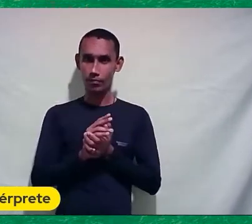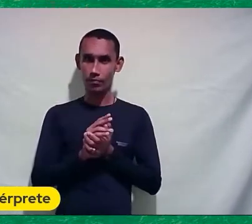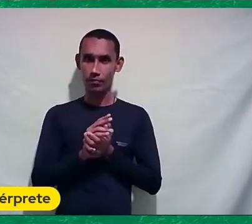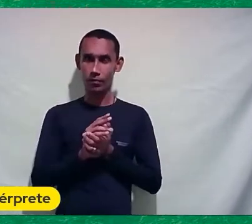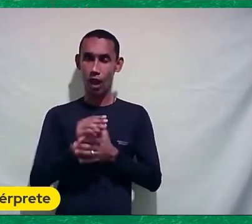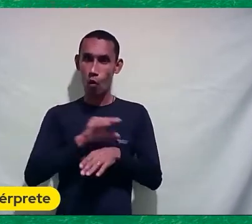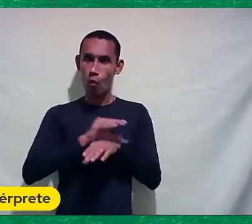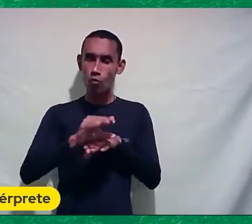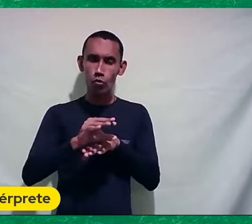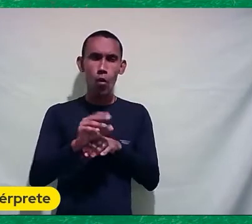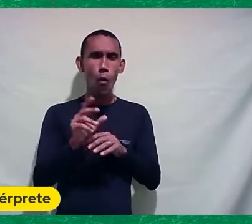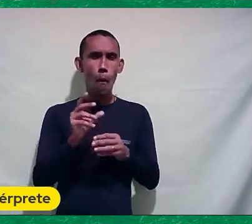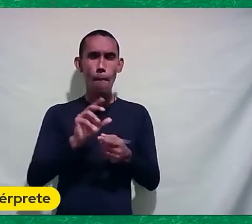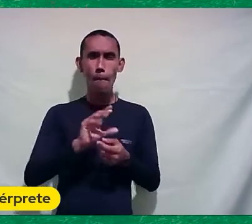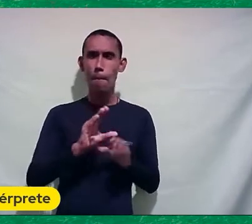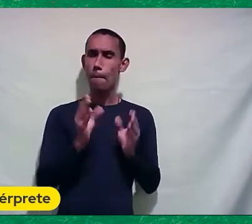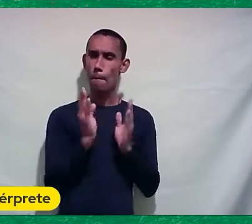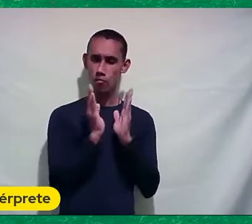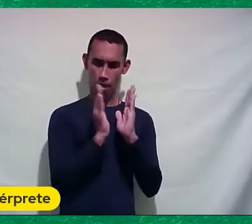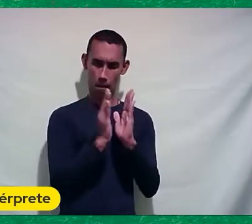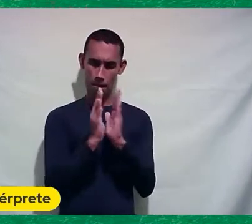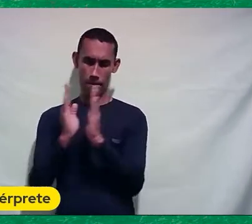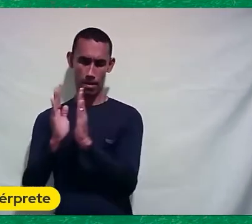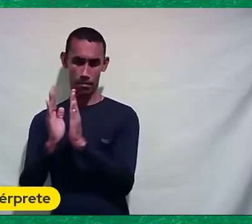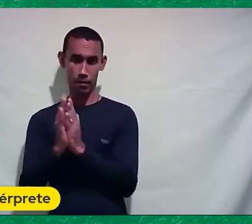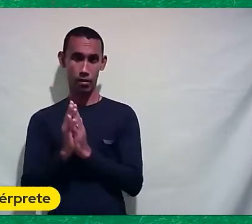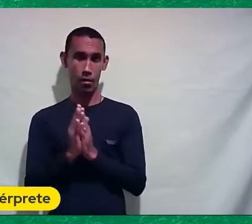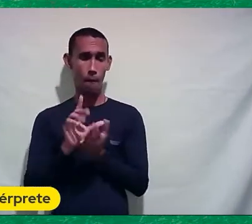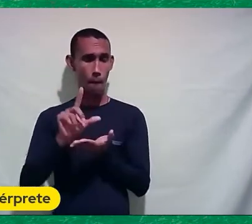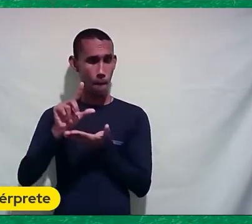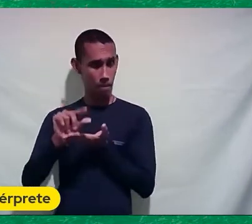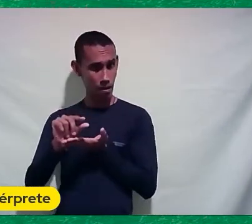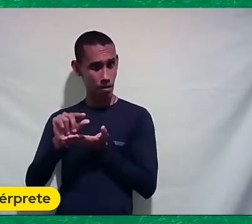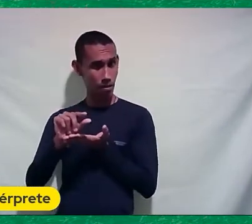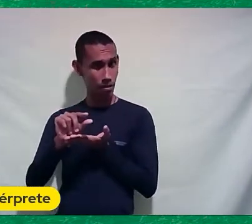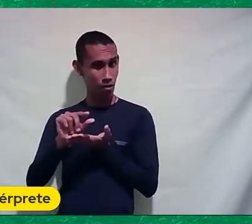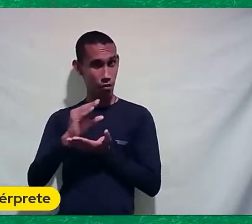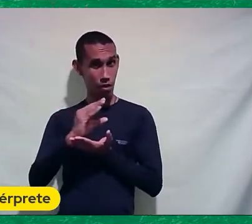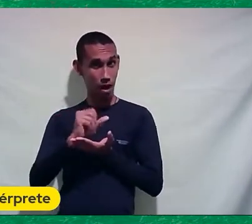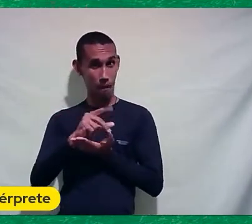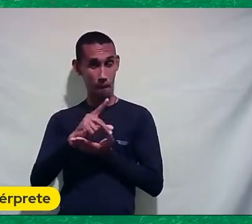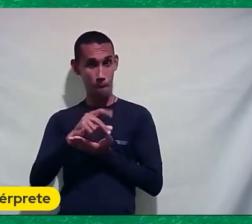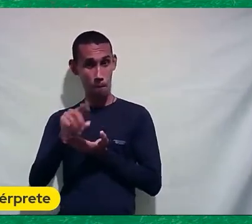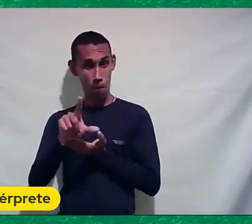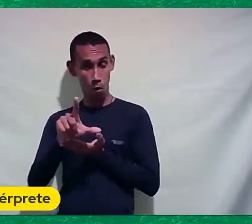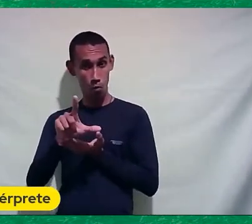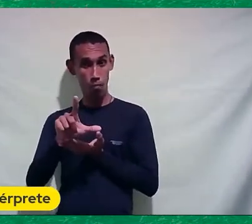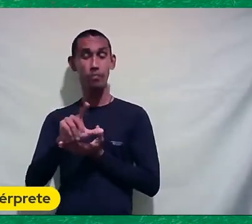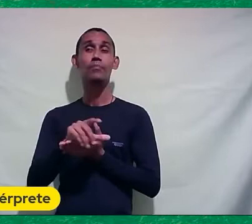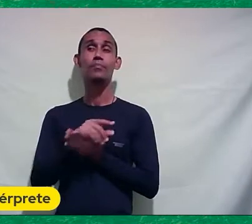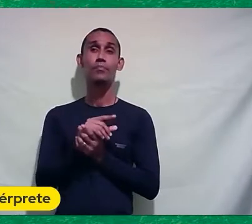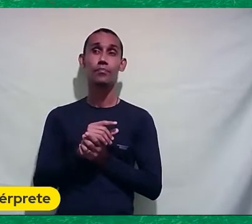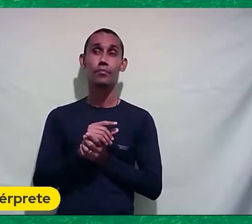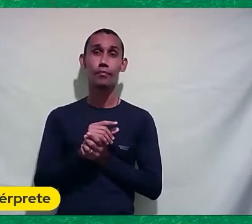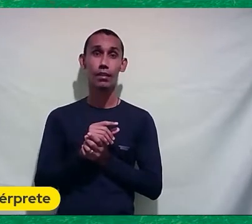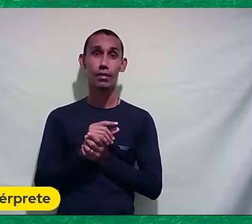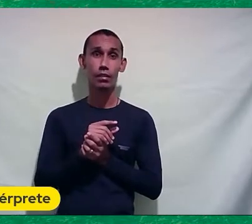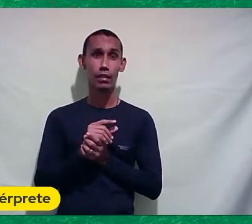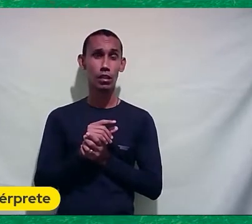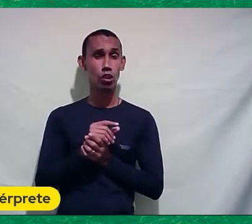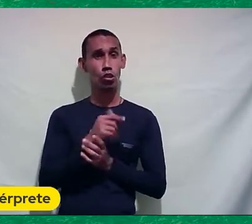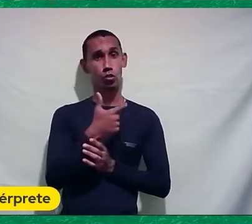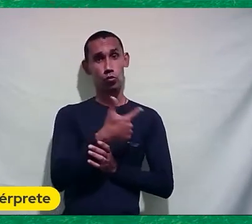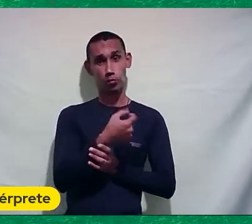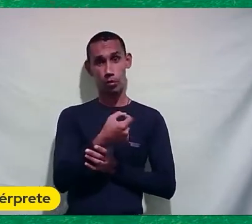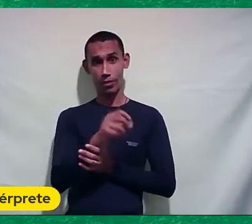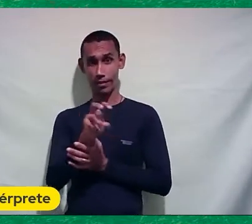Em pequenos capítulos O lado positivo Do Capô Realmente Exatamente E em 2005 Na